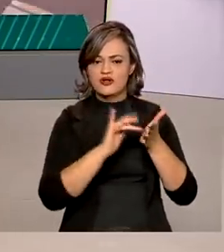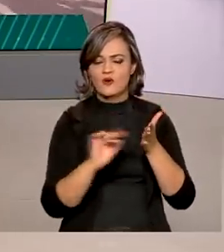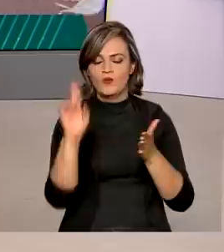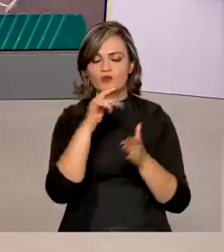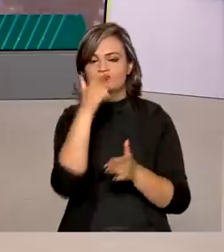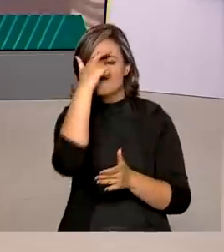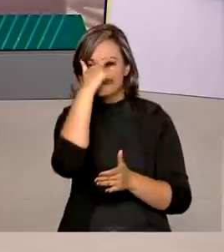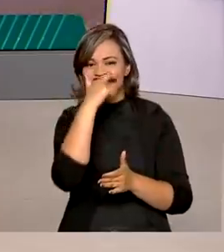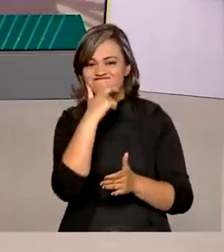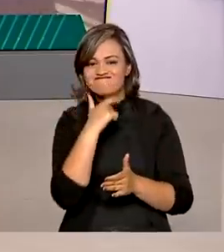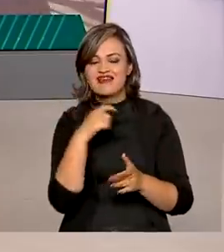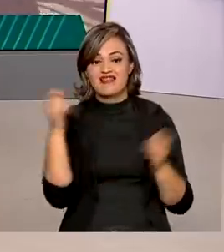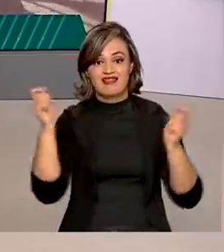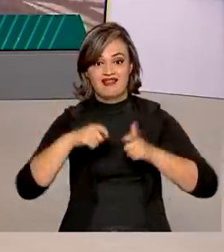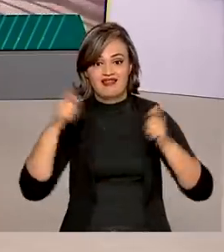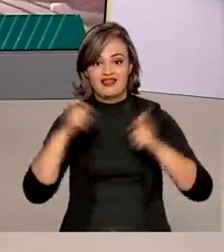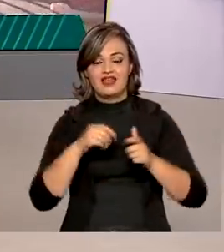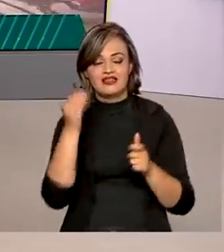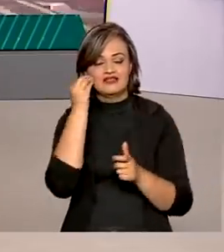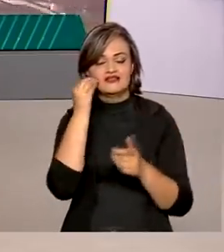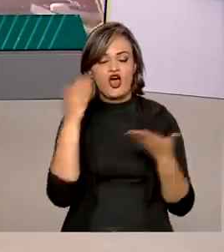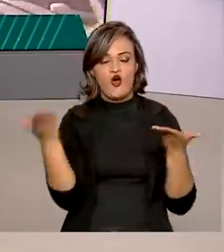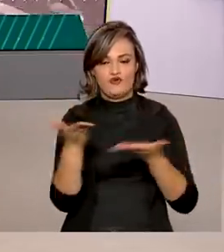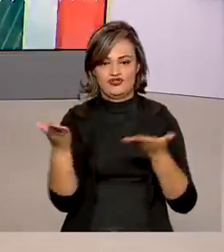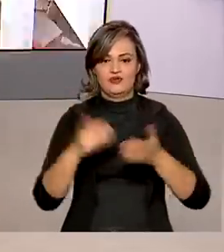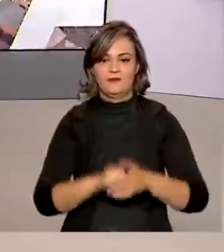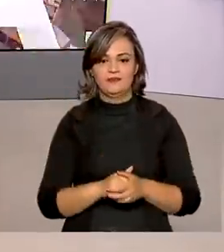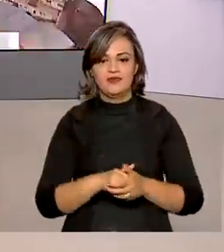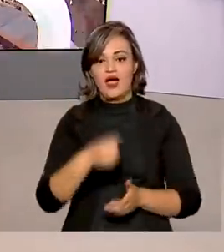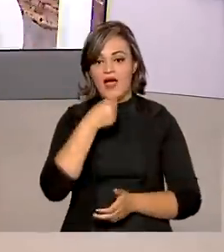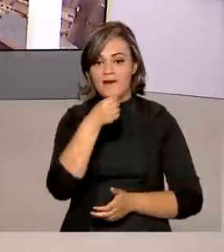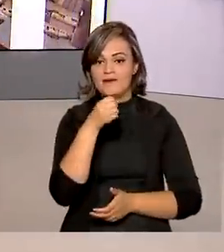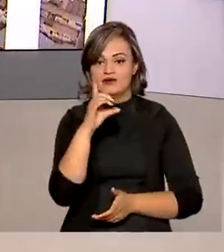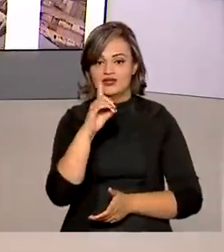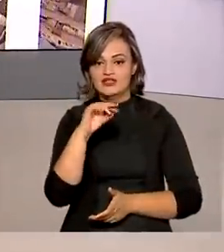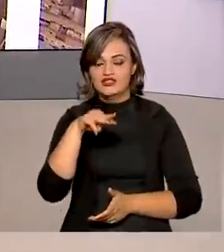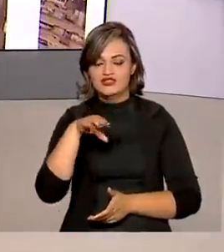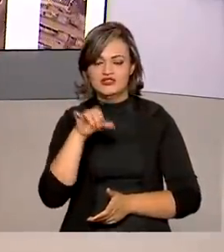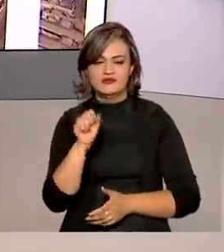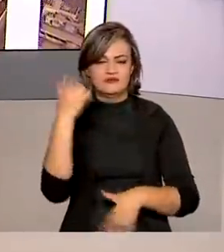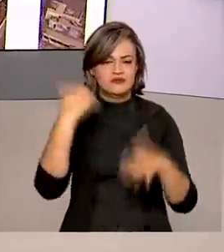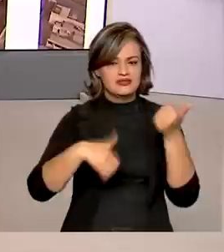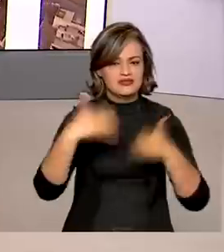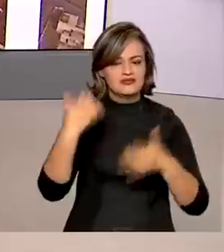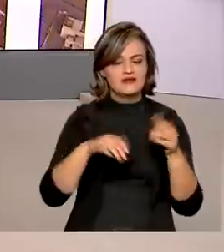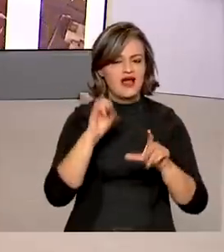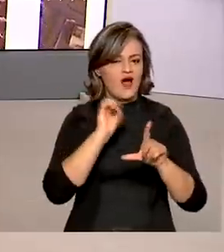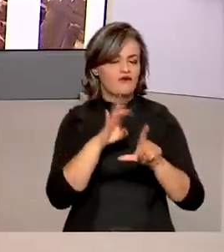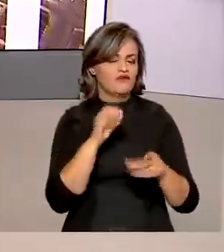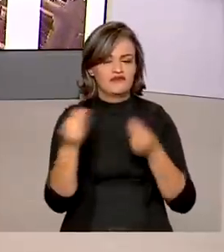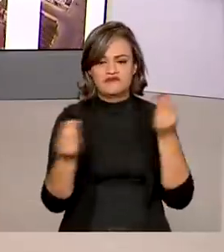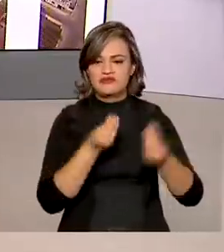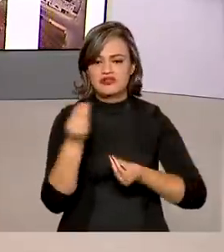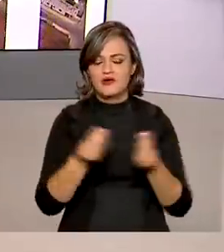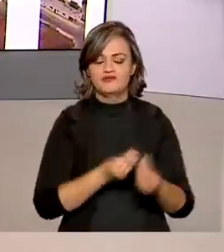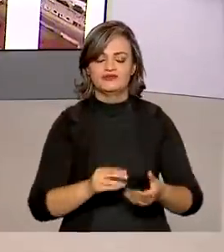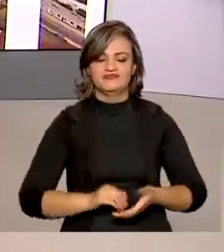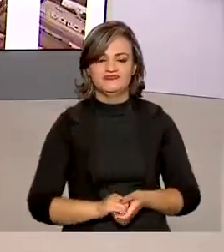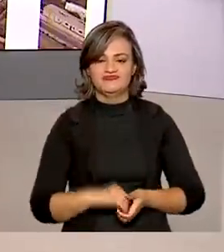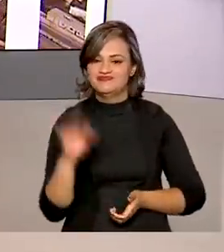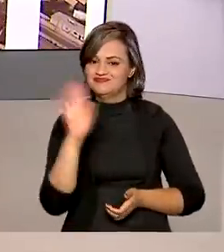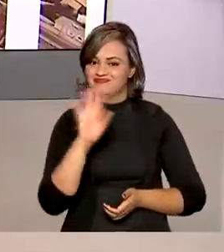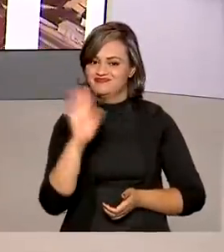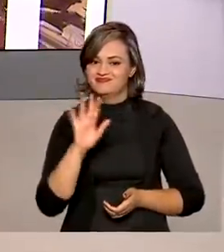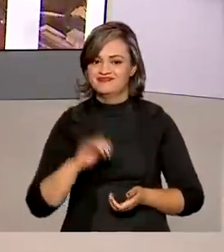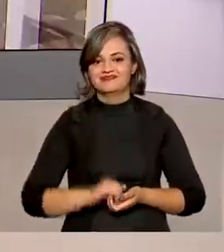reconhecimento facial, será testado a partir de hoje. E o repórter Dimas Soud explica para a gente ao vivo como é que vai funcionar esse sistema,